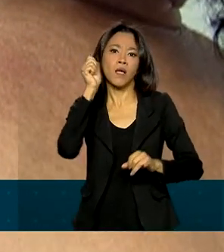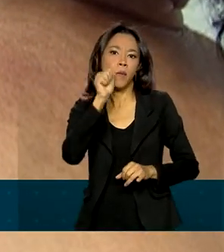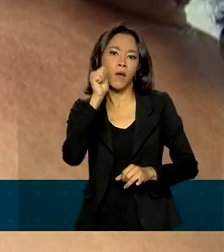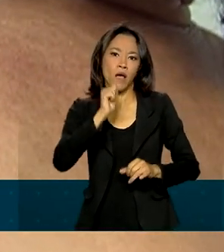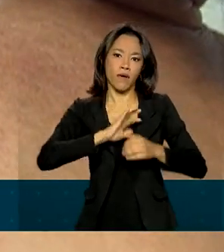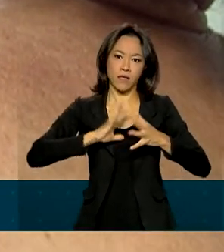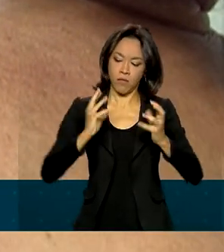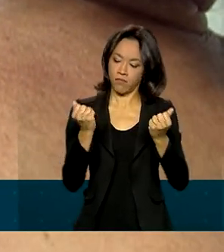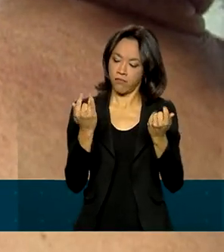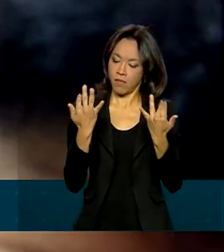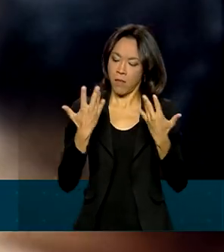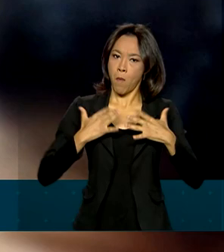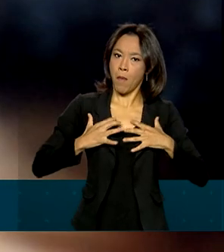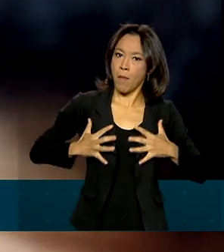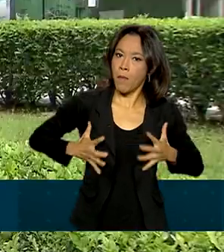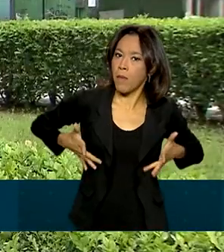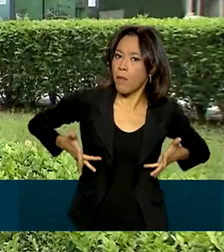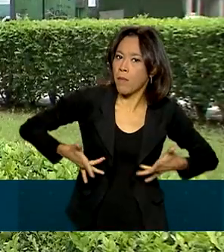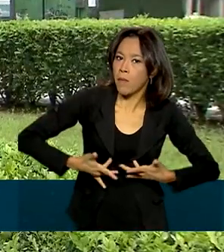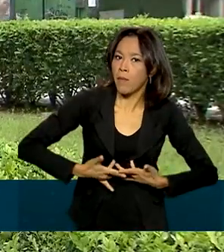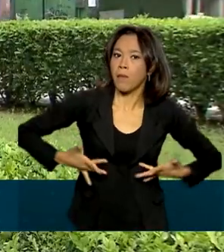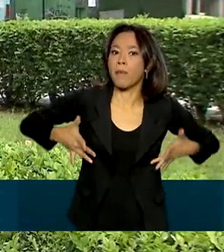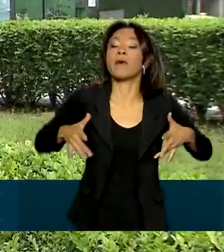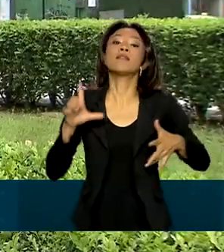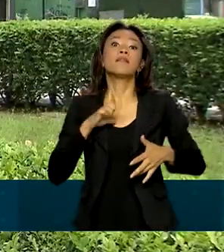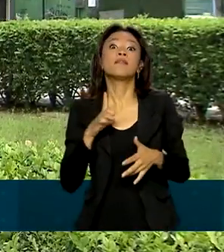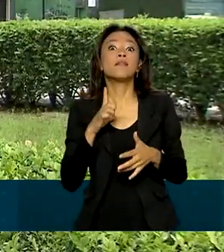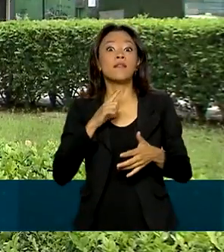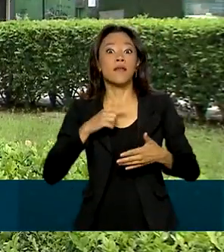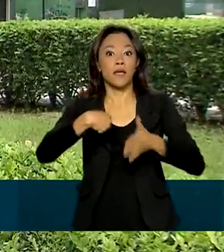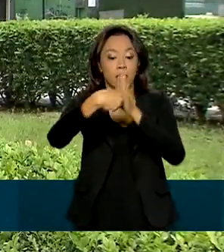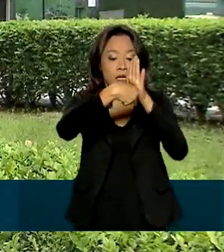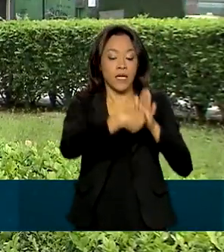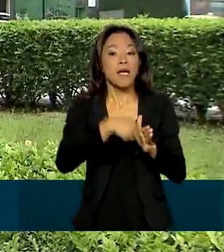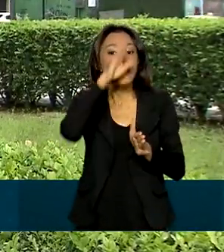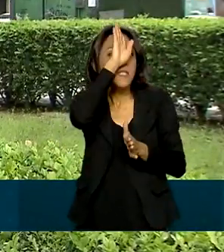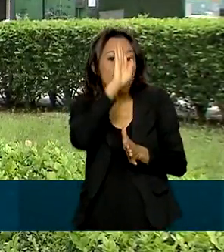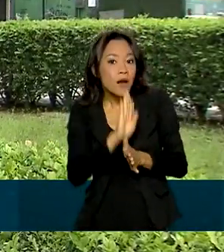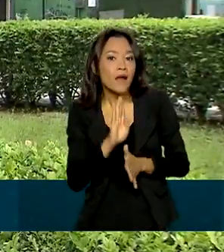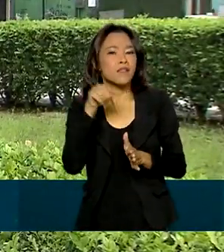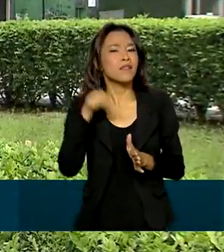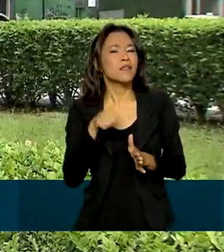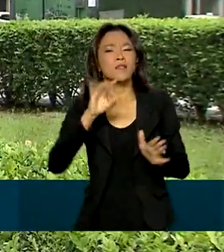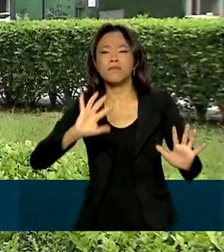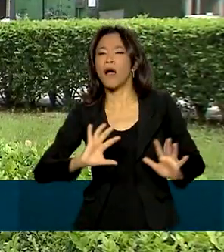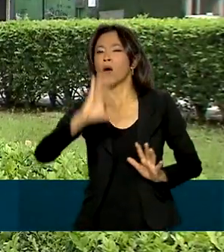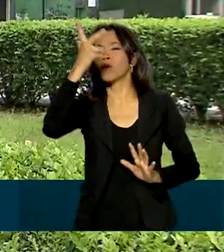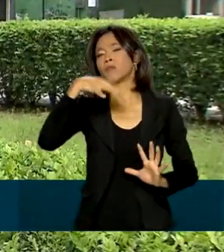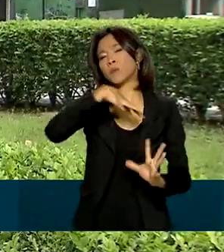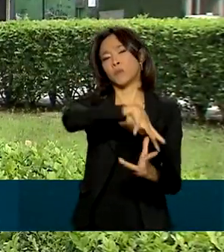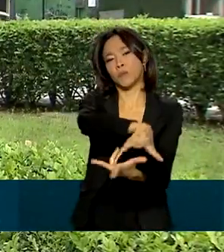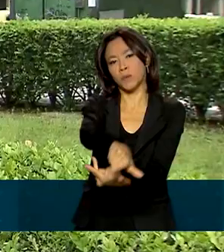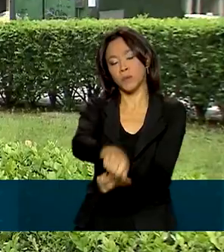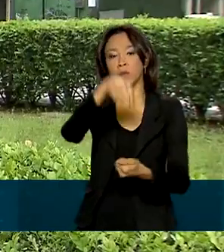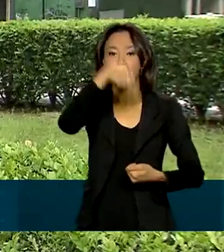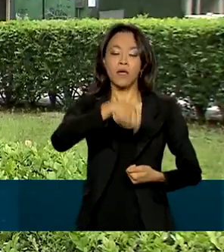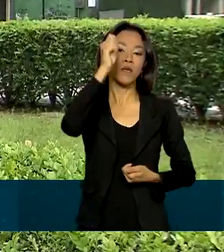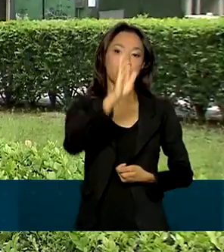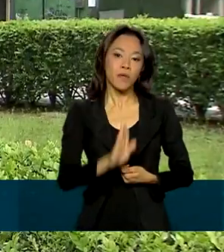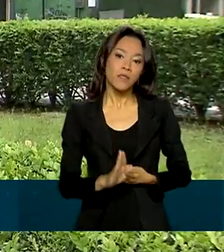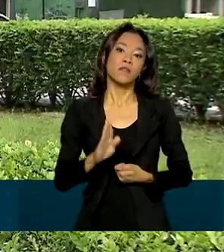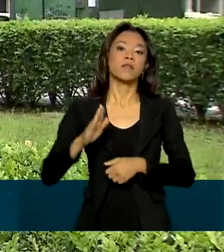que o SUS oferece tratamento gratuito para essa doença. Esse é o tipo de câncer mais comum no mundo todo. Aqui no Brasil,